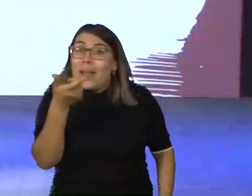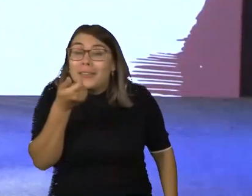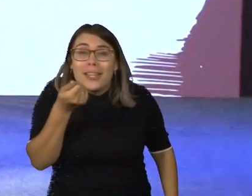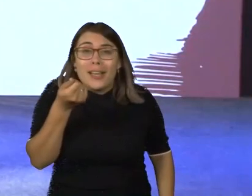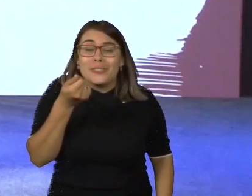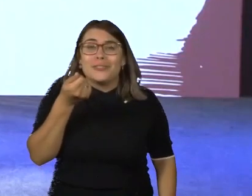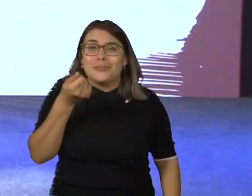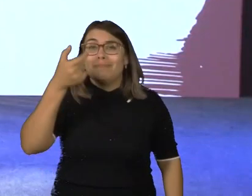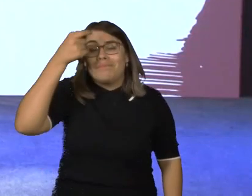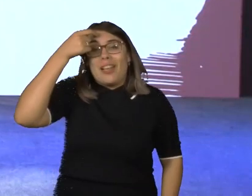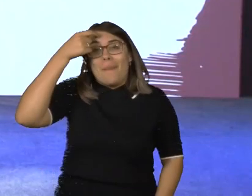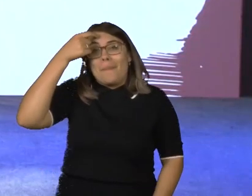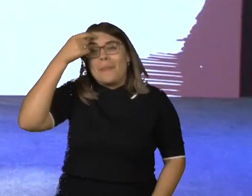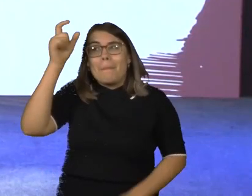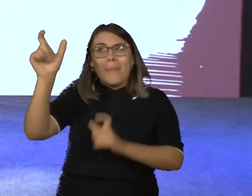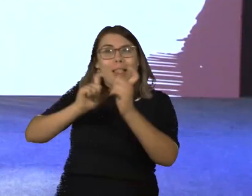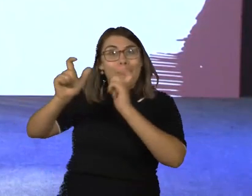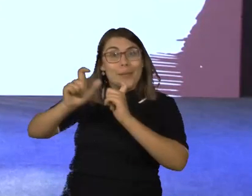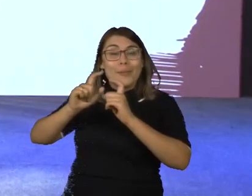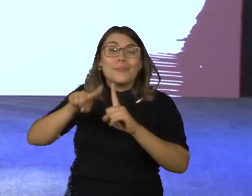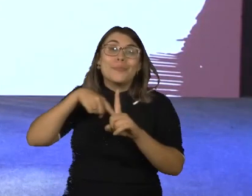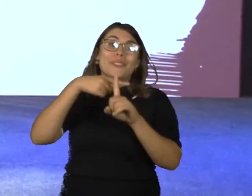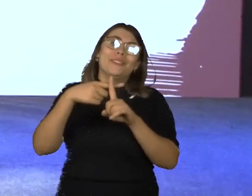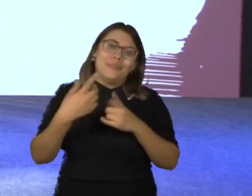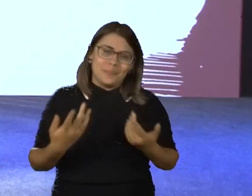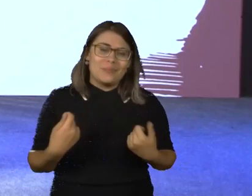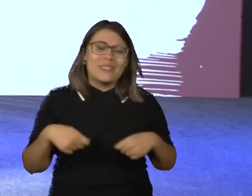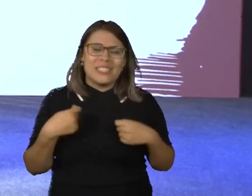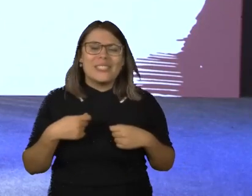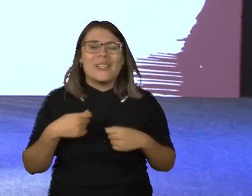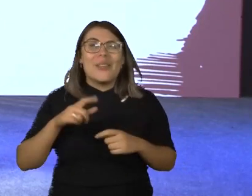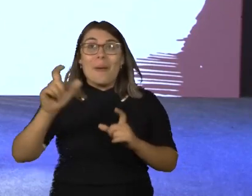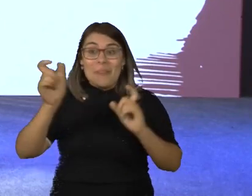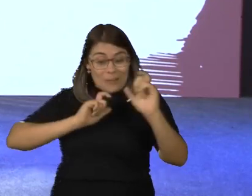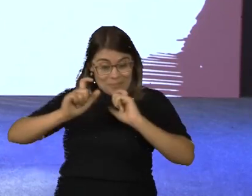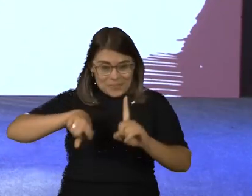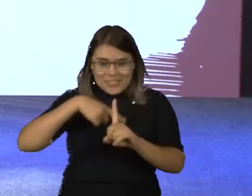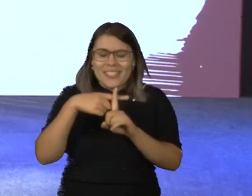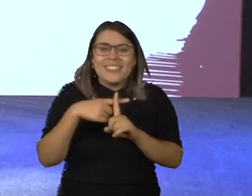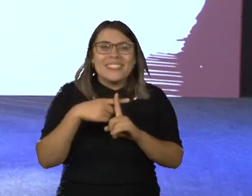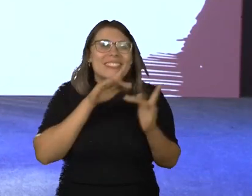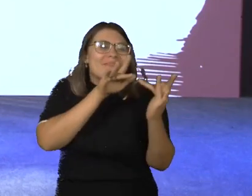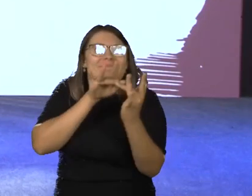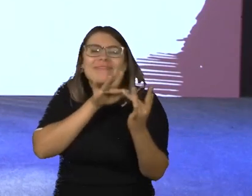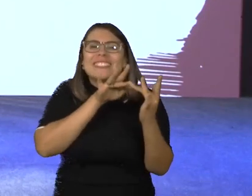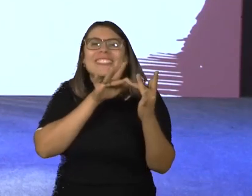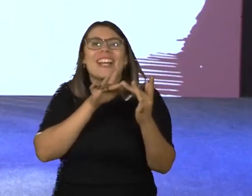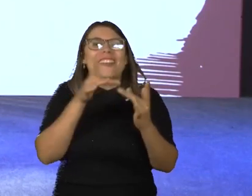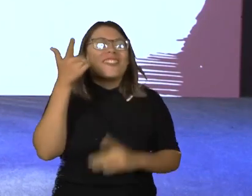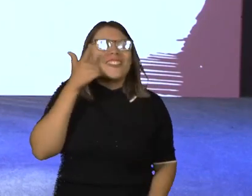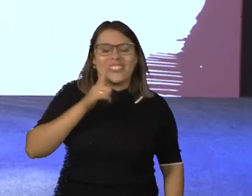atenção. Uma pessoa que está numa mente diversa, já nesse mindset positivo, é aquele que tem a relação de ganha em ganha.